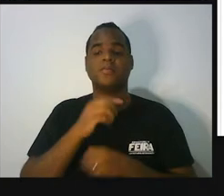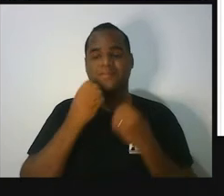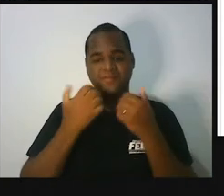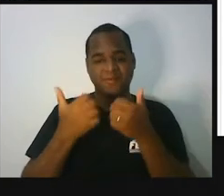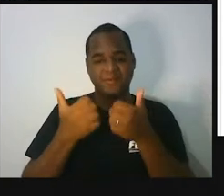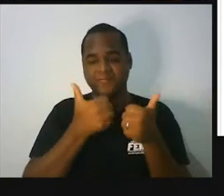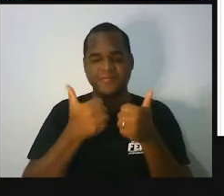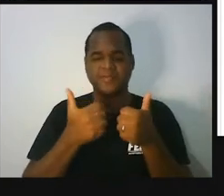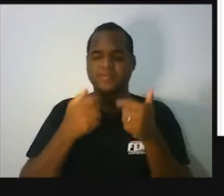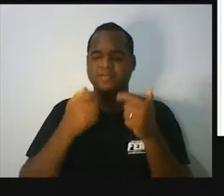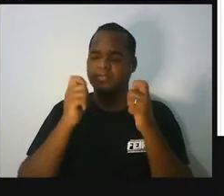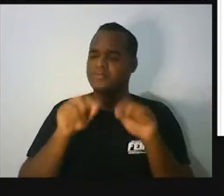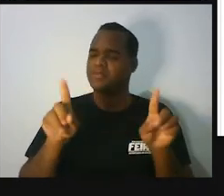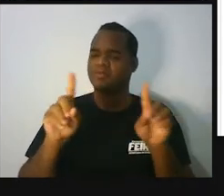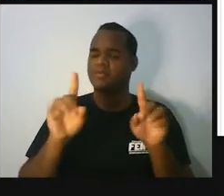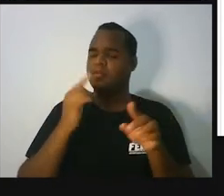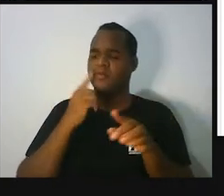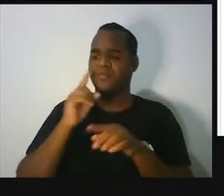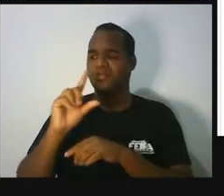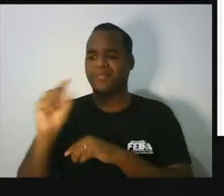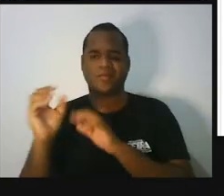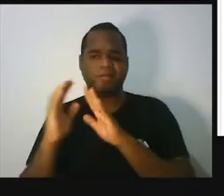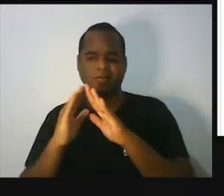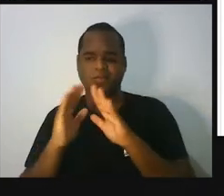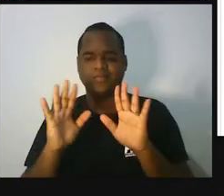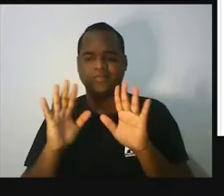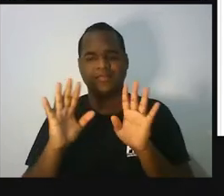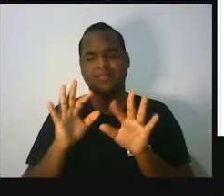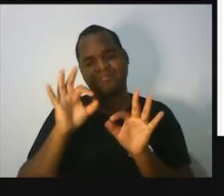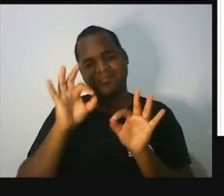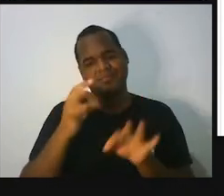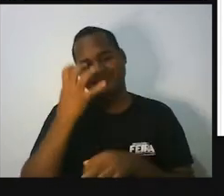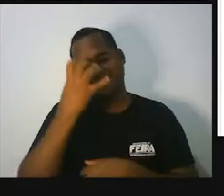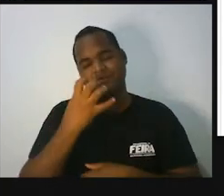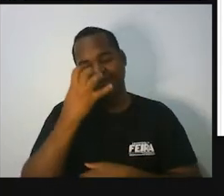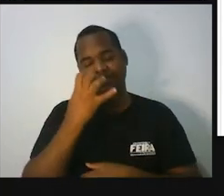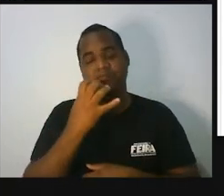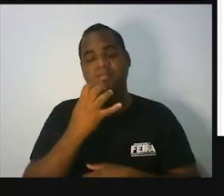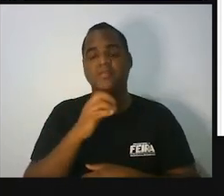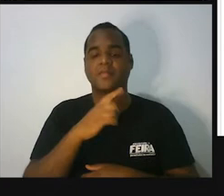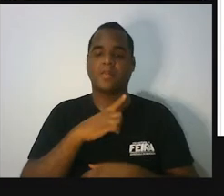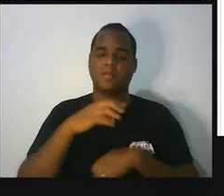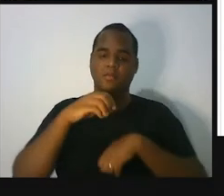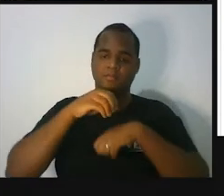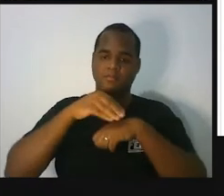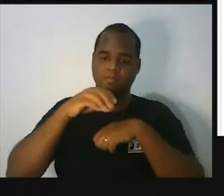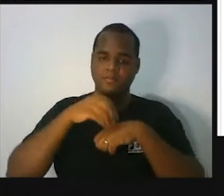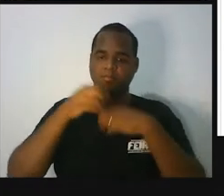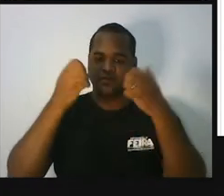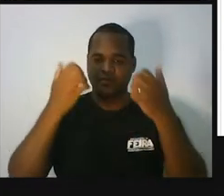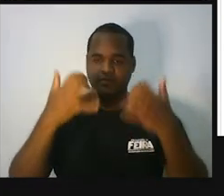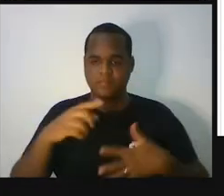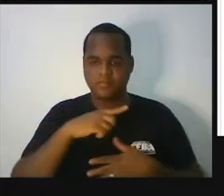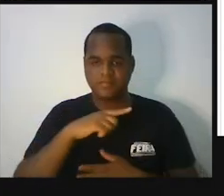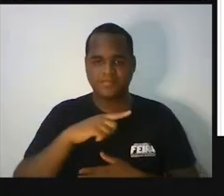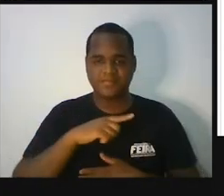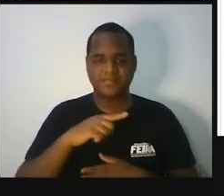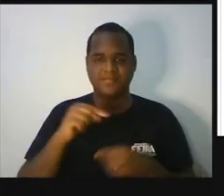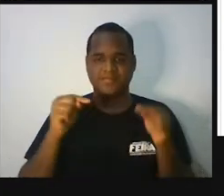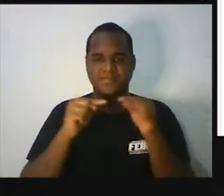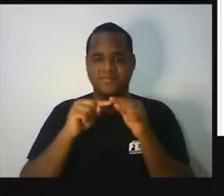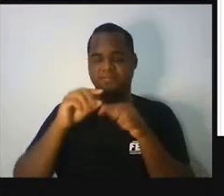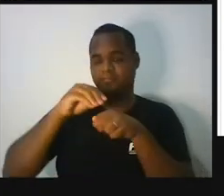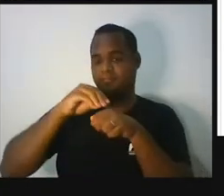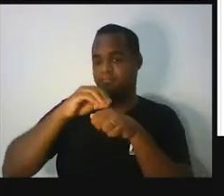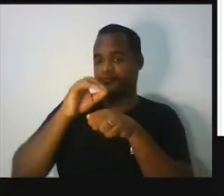não precisa nem a gente sair de casa, sério, tá? Então eu trago para você uma informação,